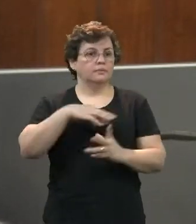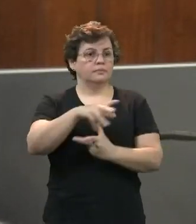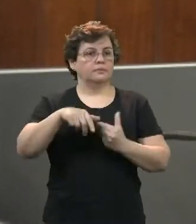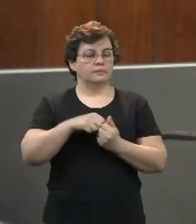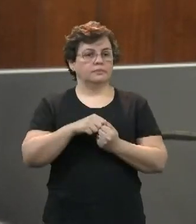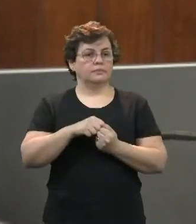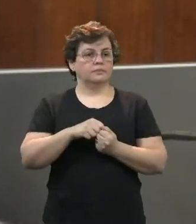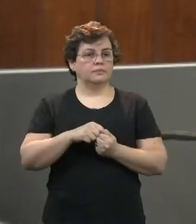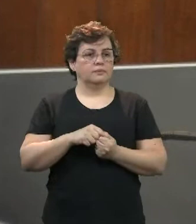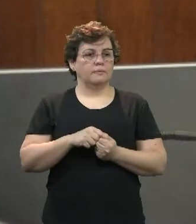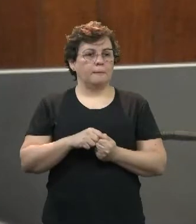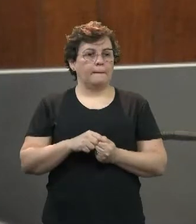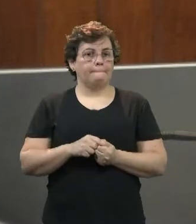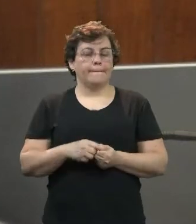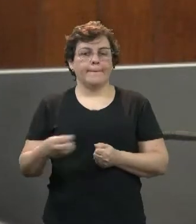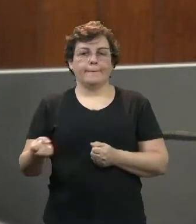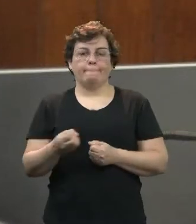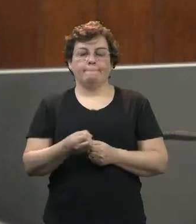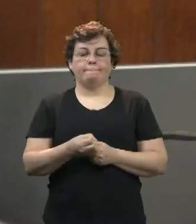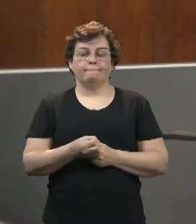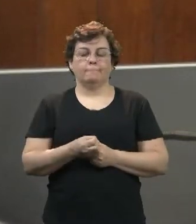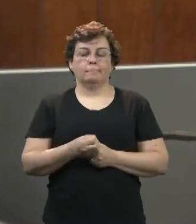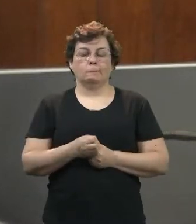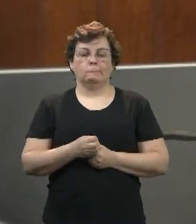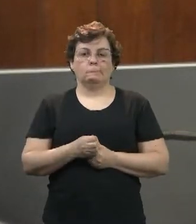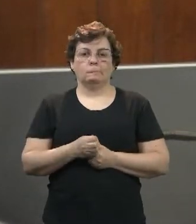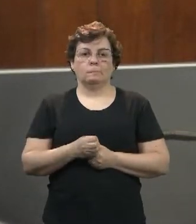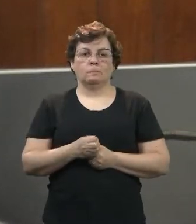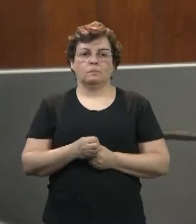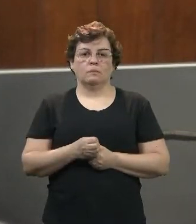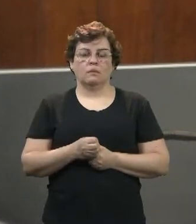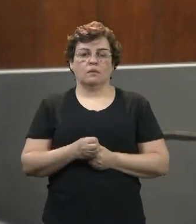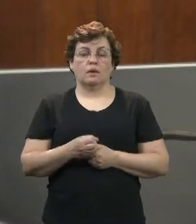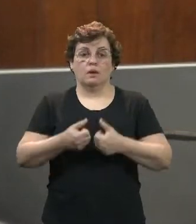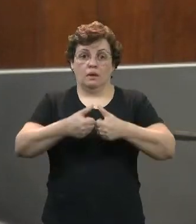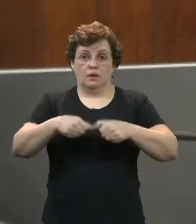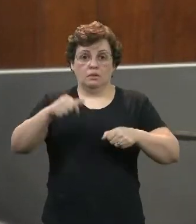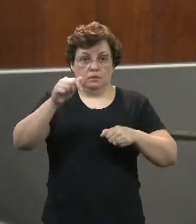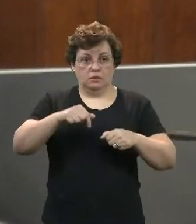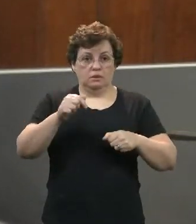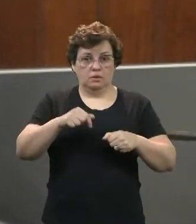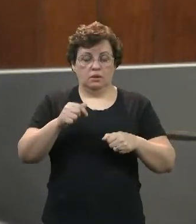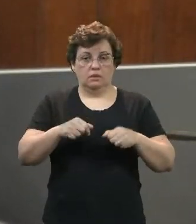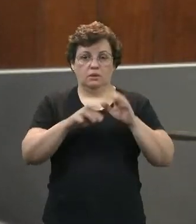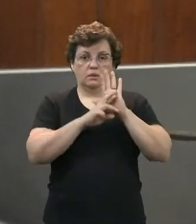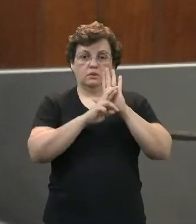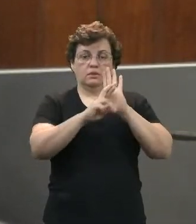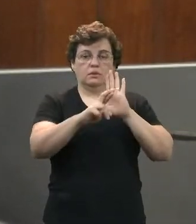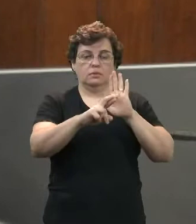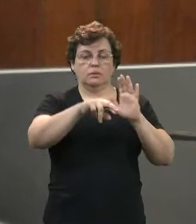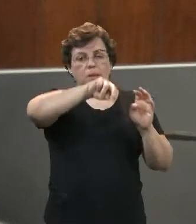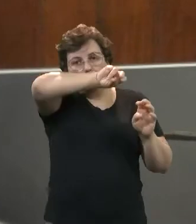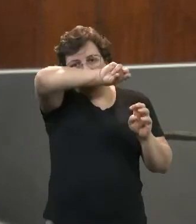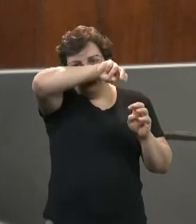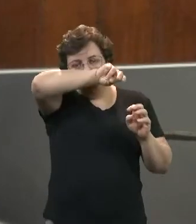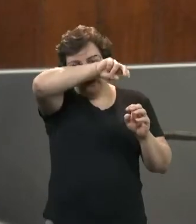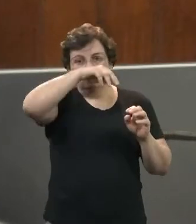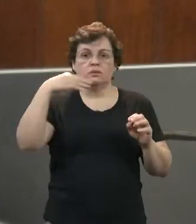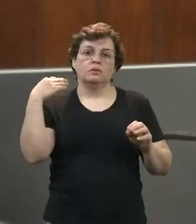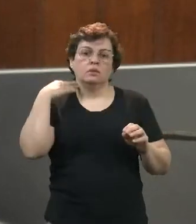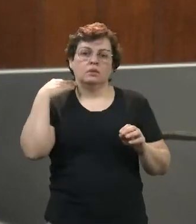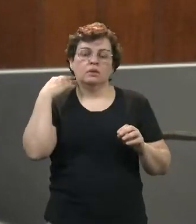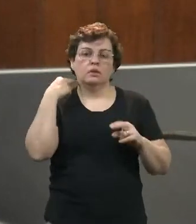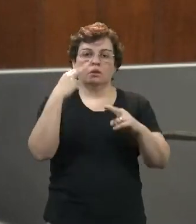pela pandemia do novo coronavírus. Encontram-se presentes os seguintes representantes dos bancos.